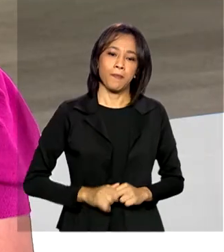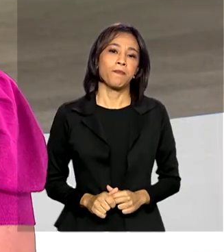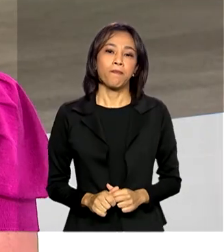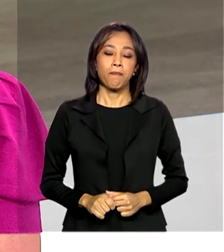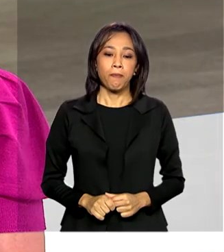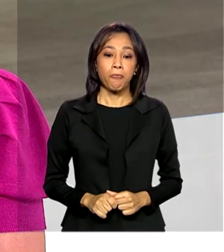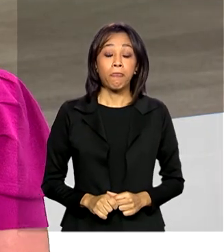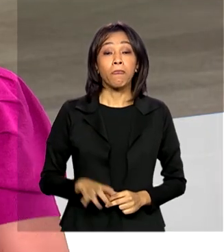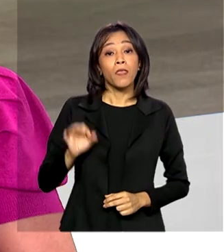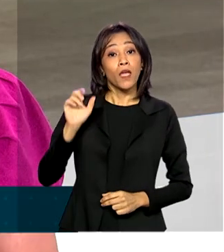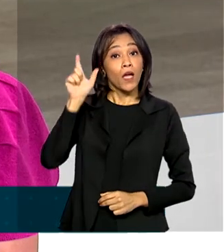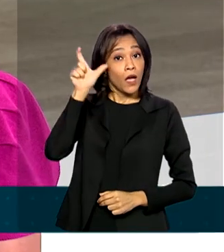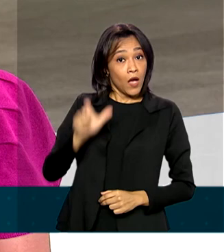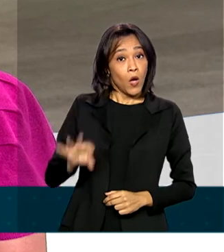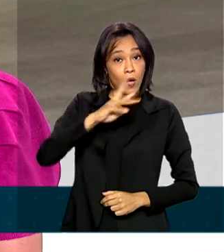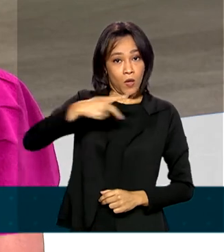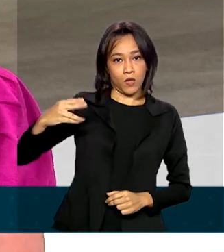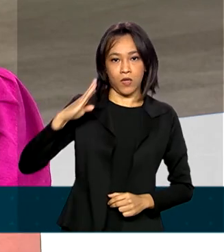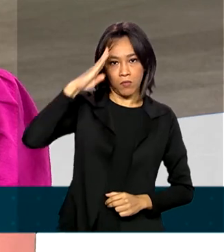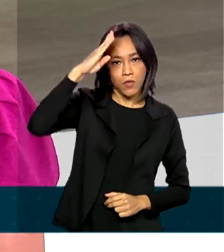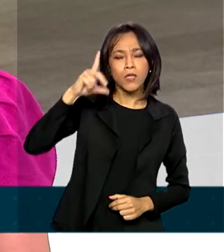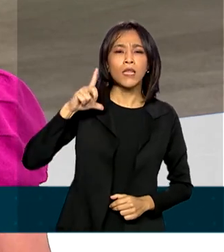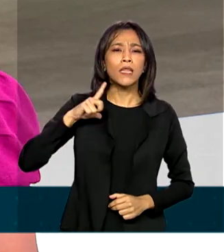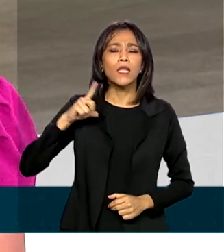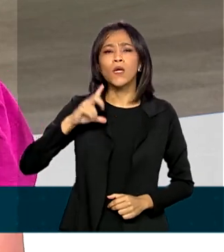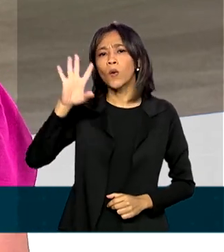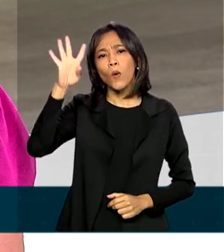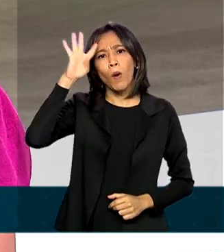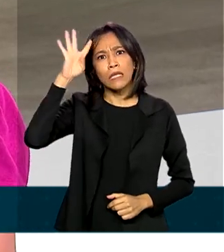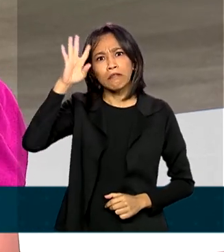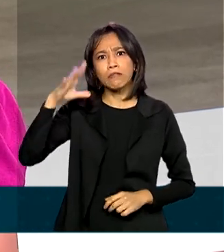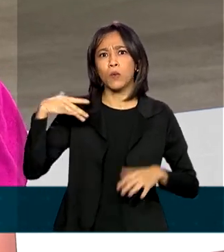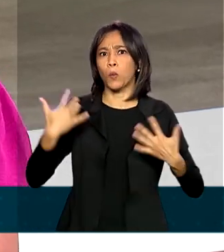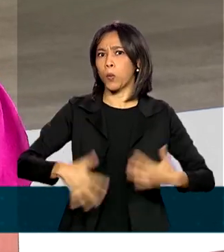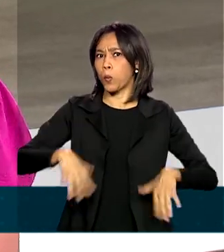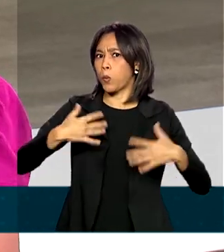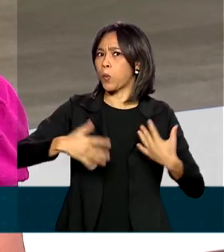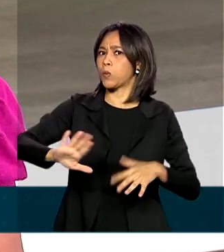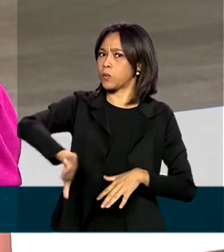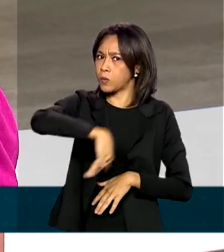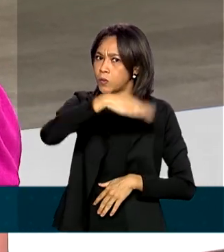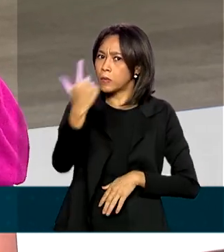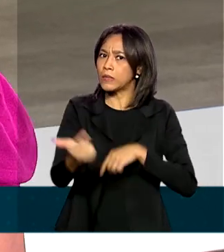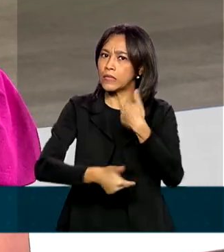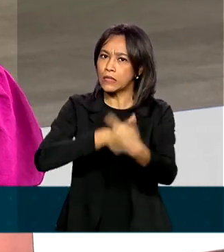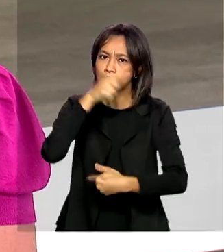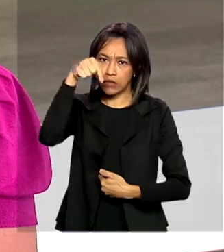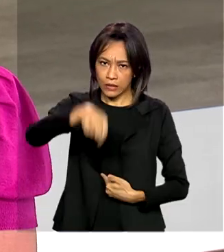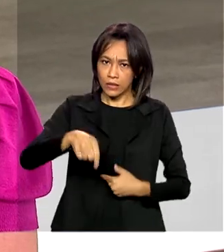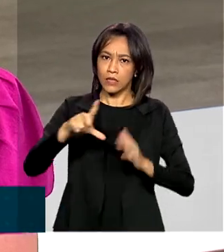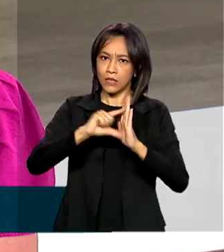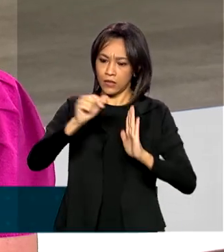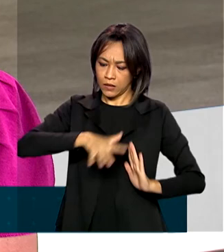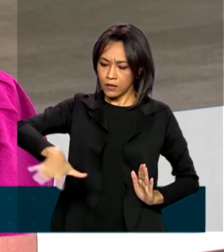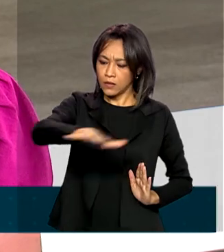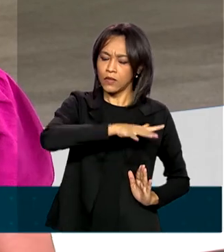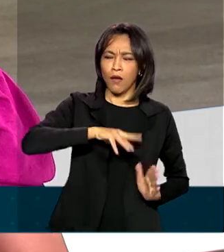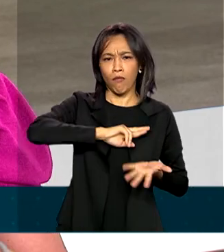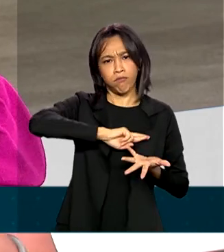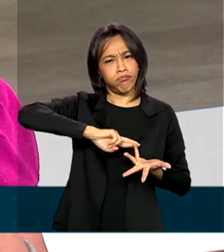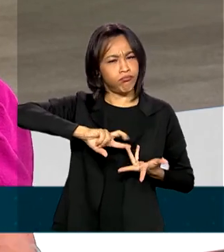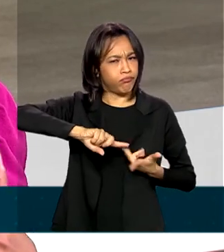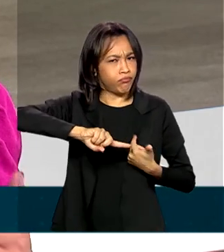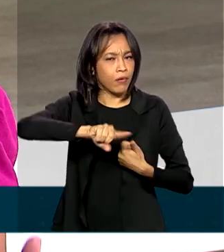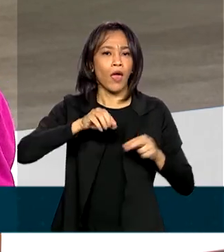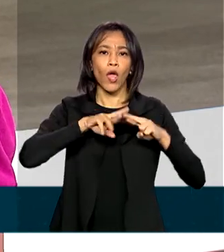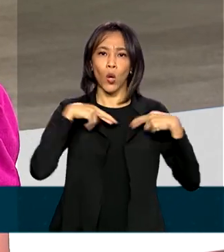O presidente Jair Bolsonaro tem uma quarta-feira movimentada aqui no Palácio do Planalto. Depois de várias reuniões